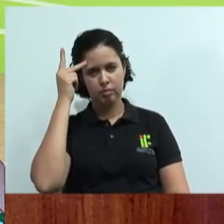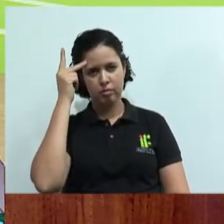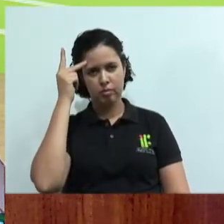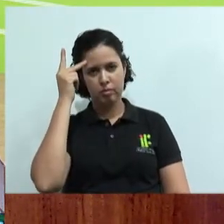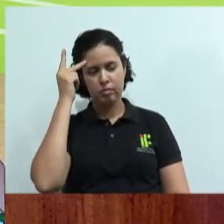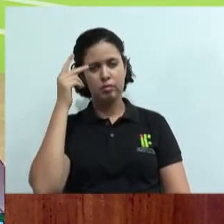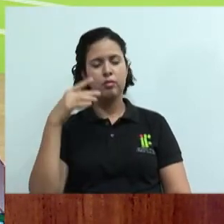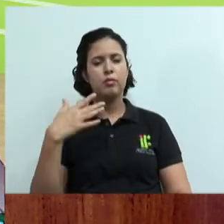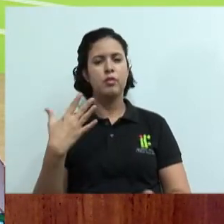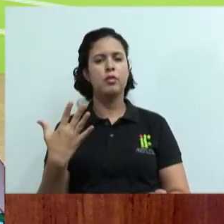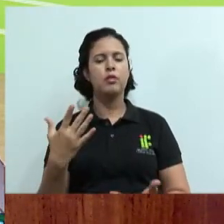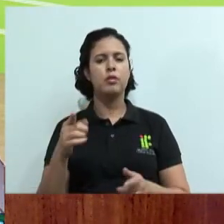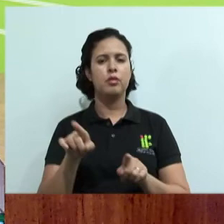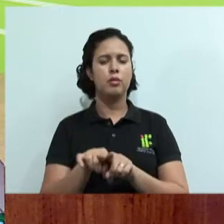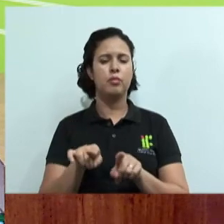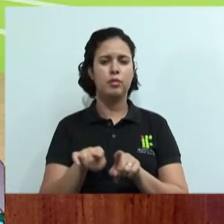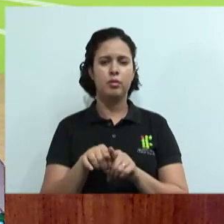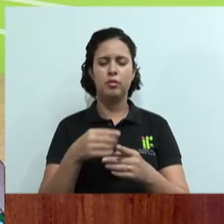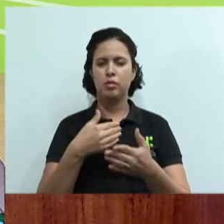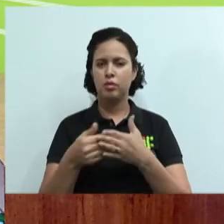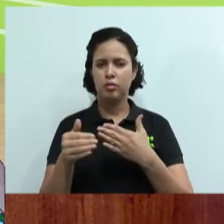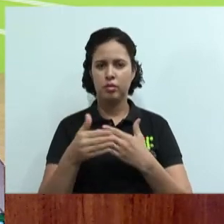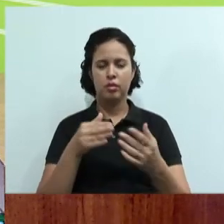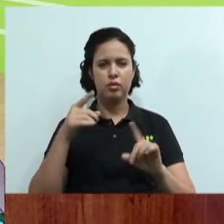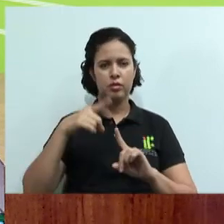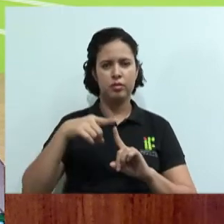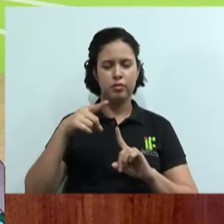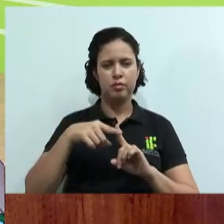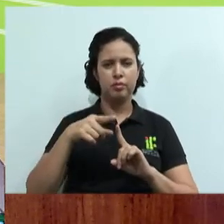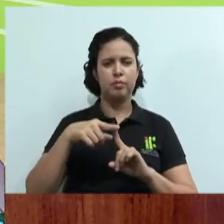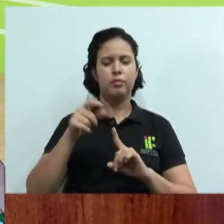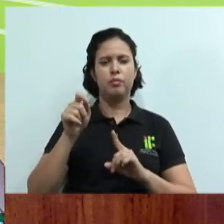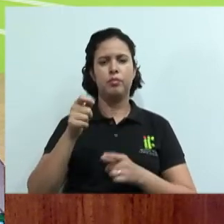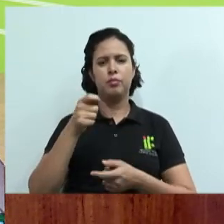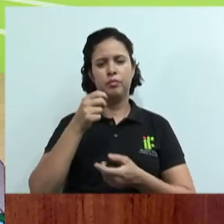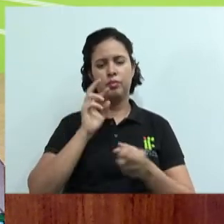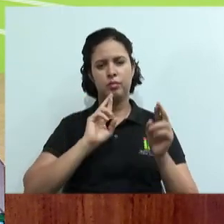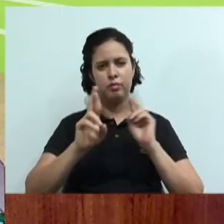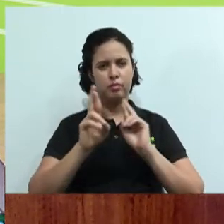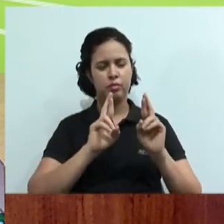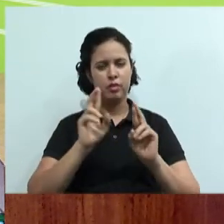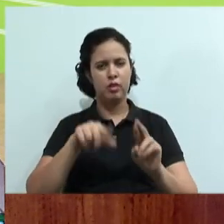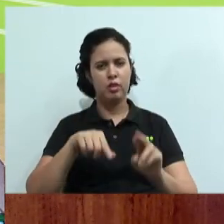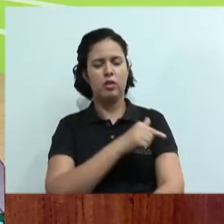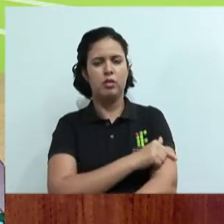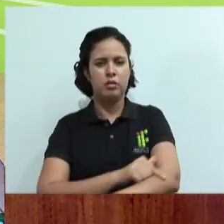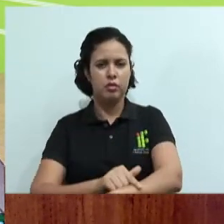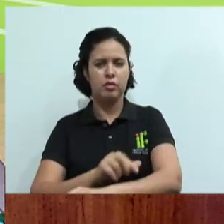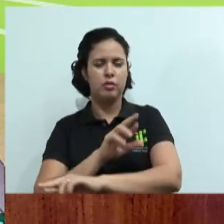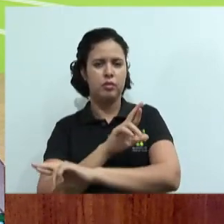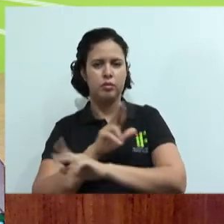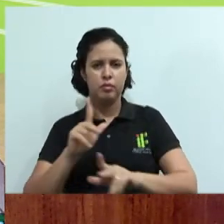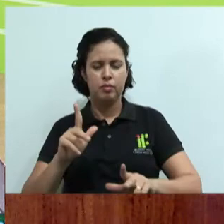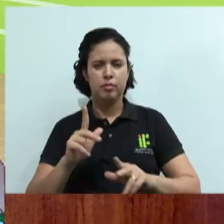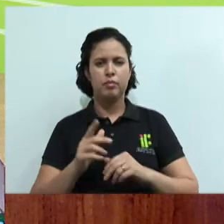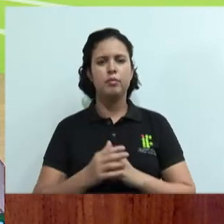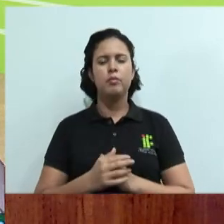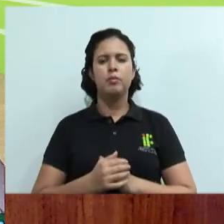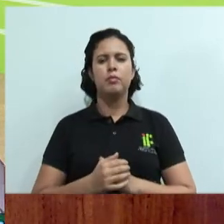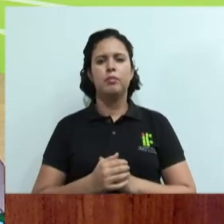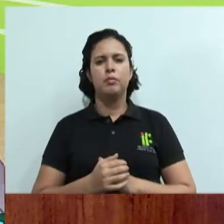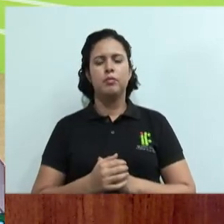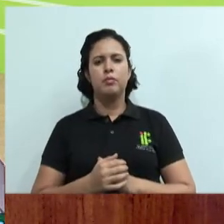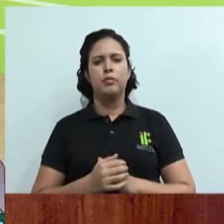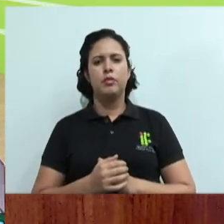e é lógico. Qualquer tipo de relacionamento é o respeito, não é verdade? O respeito às diferenças, o respeito à